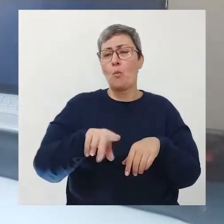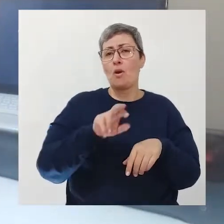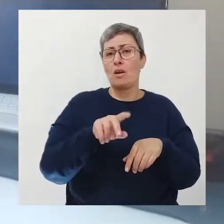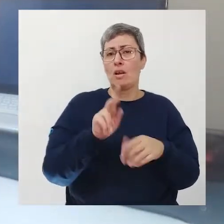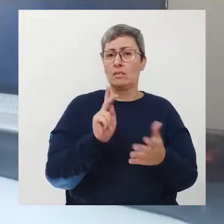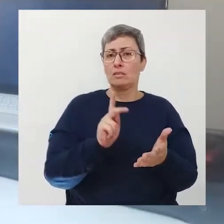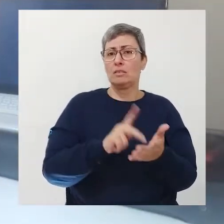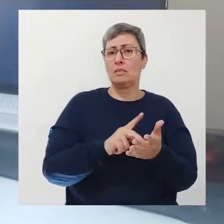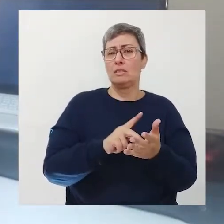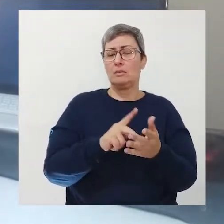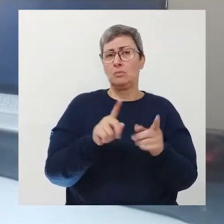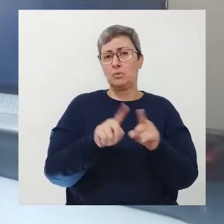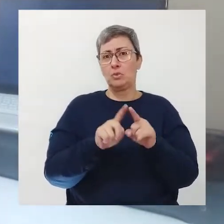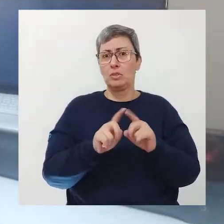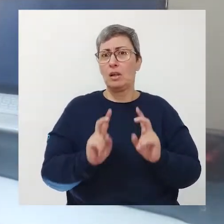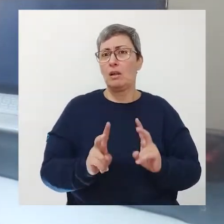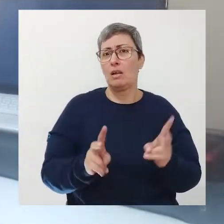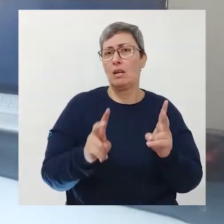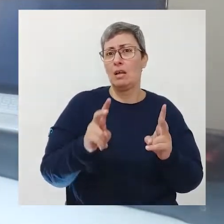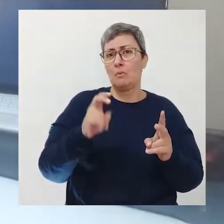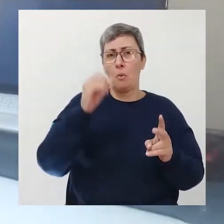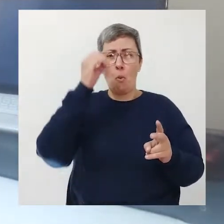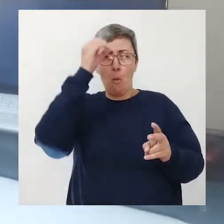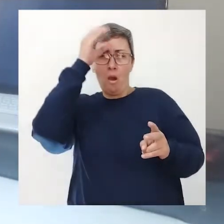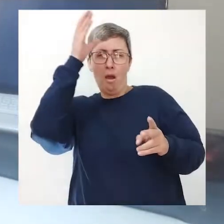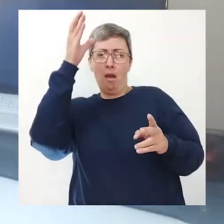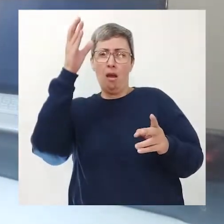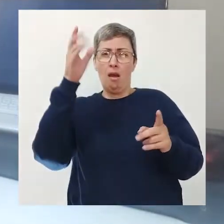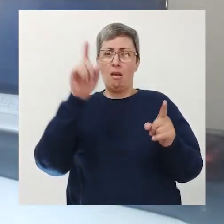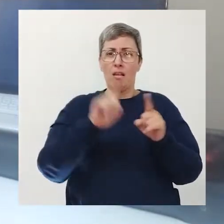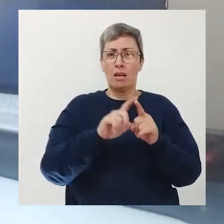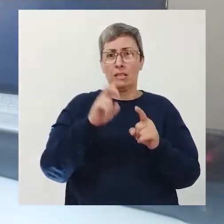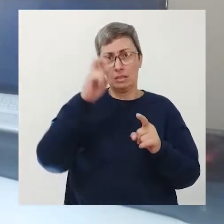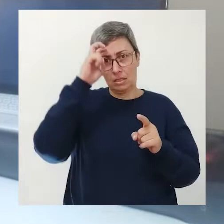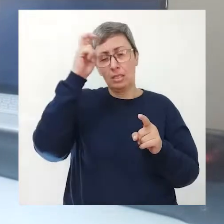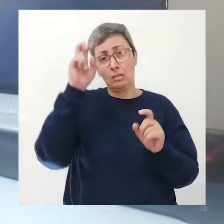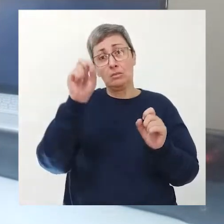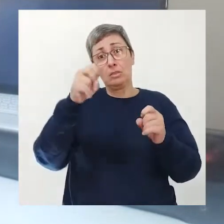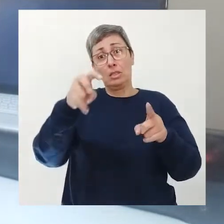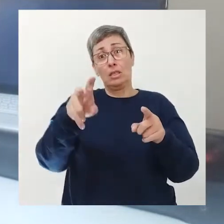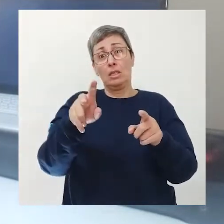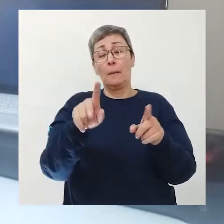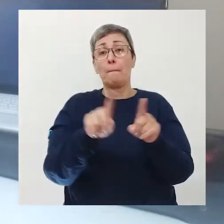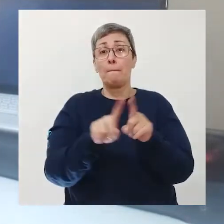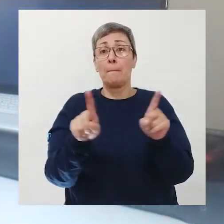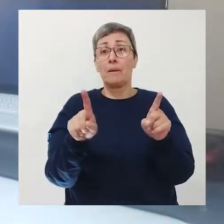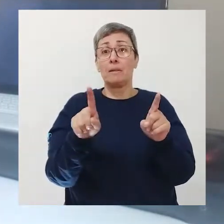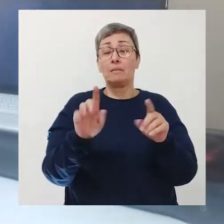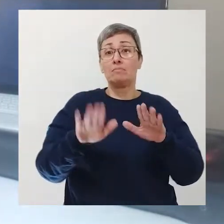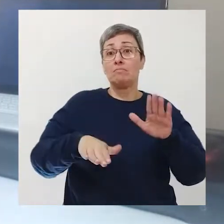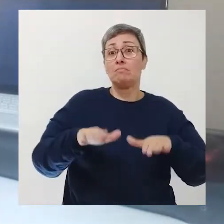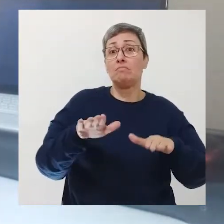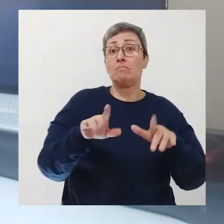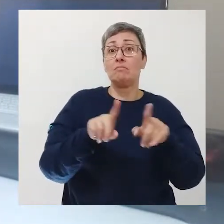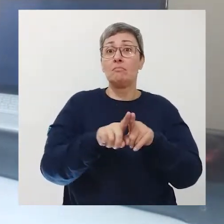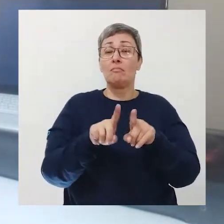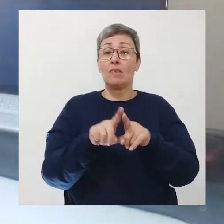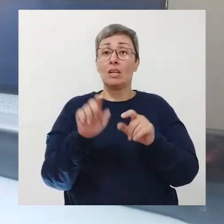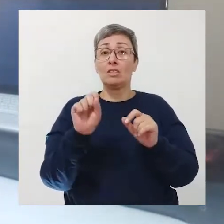sempre quem tem muito conhecimento é sábio, ok? E muitas vezes